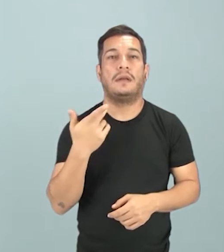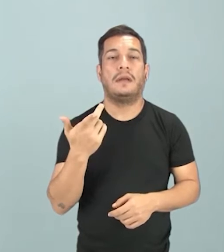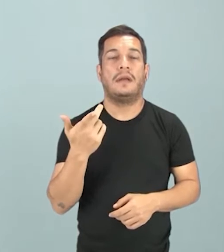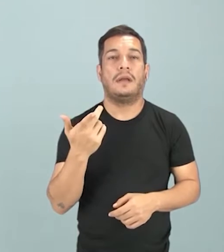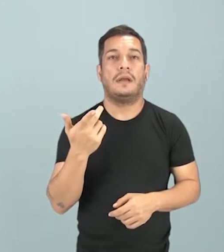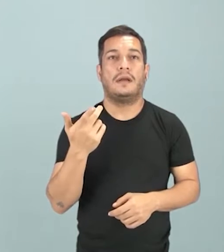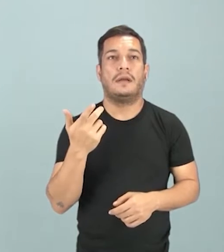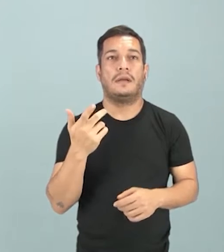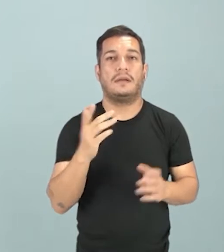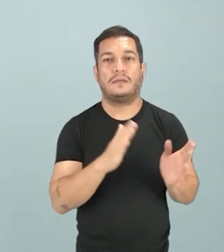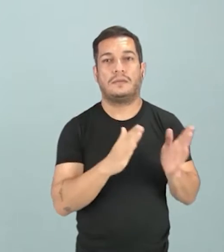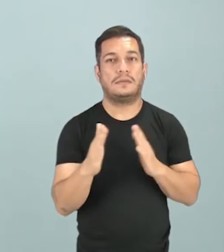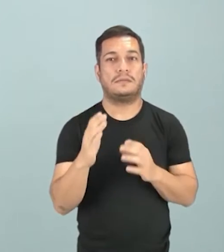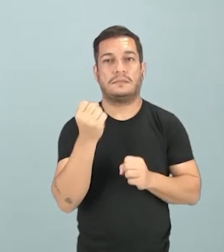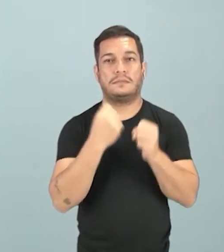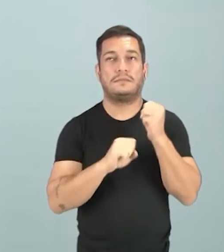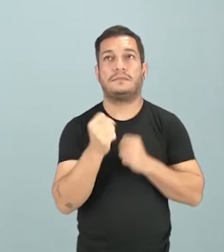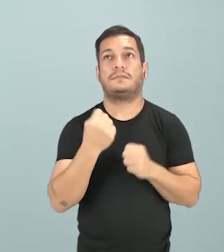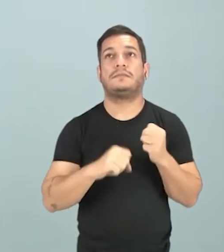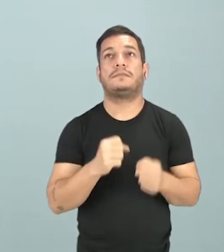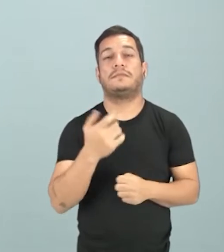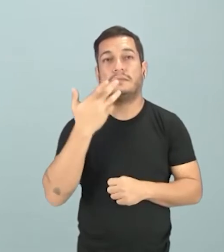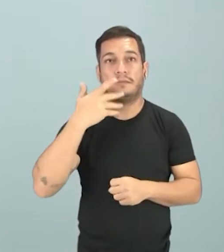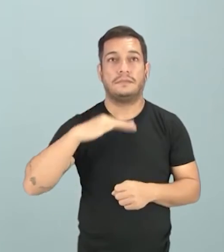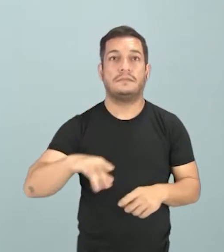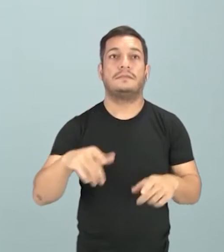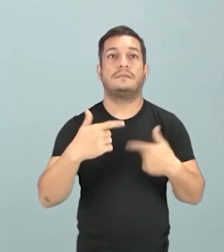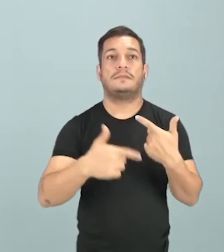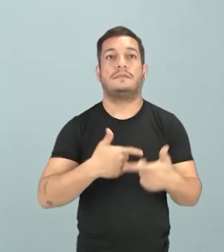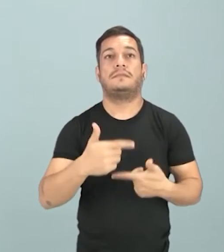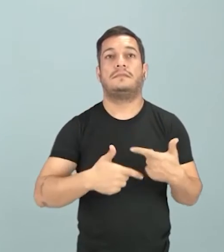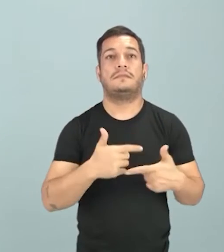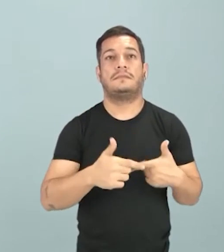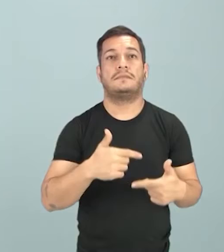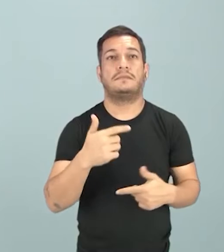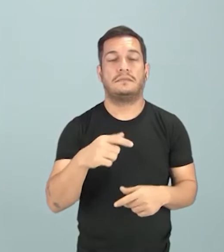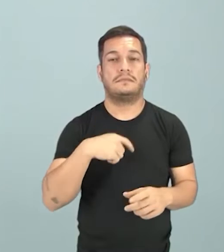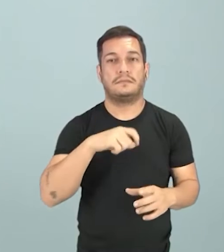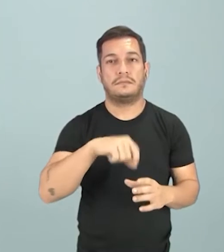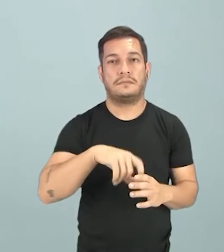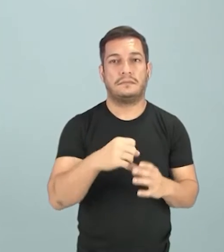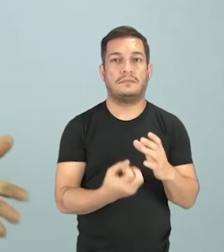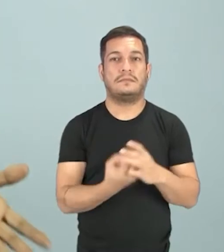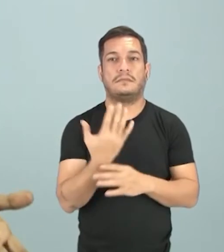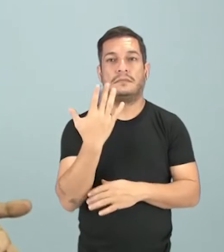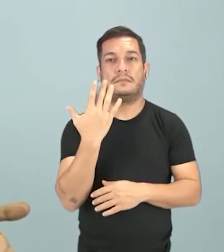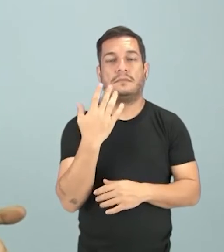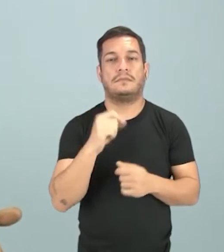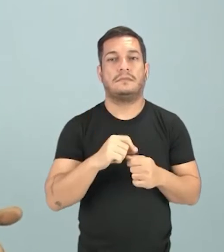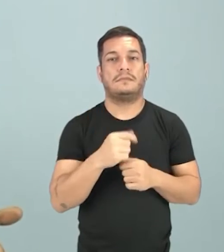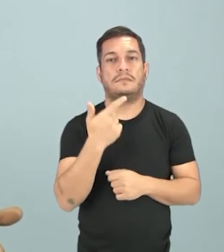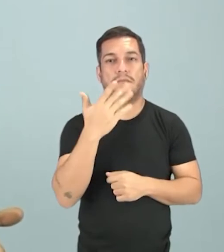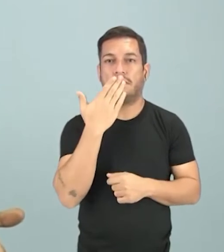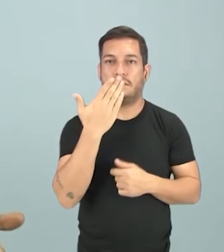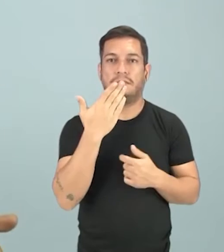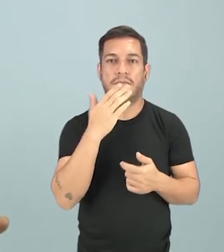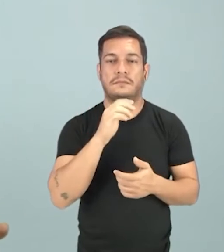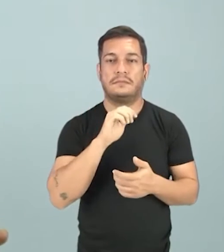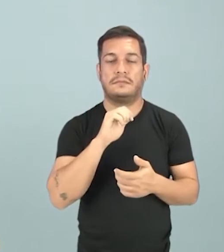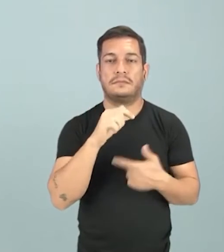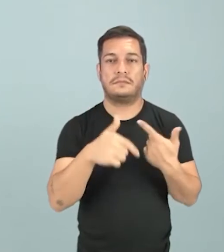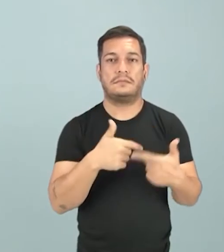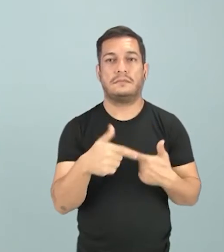das fábricas. A criança trabalhava, ela plantava ou fazia outro tipo de atividade